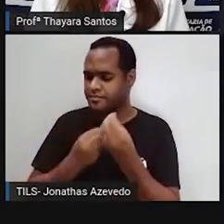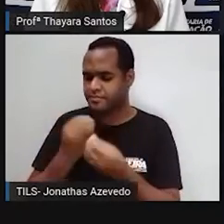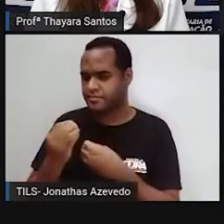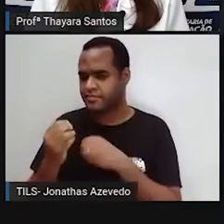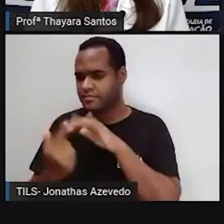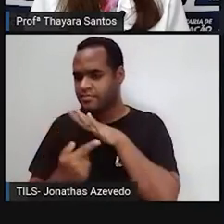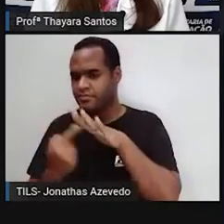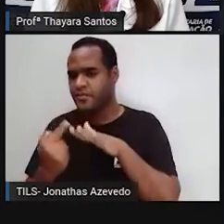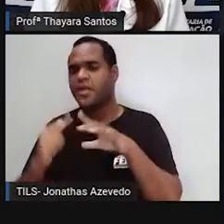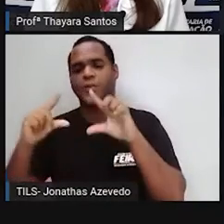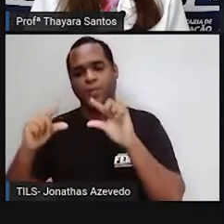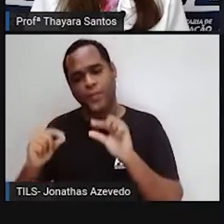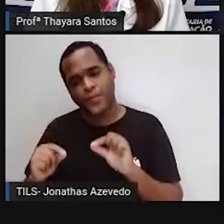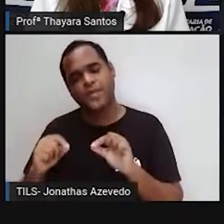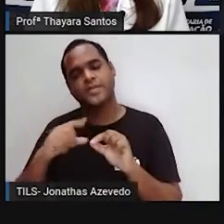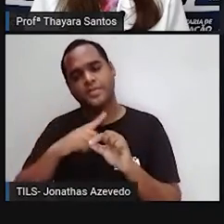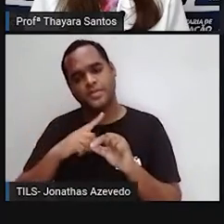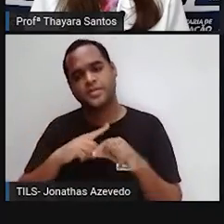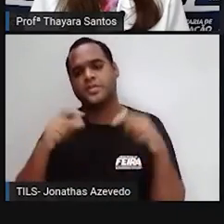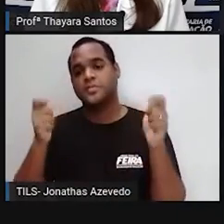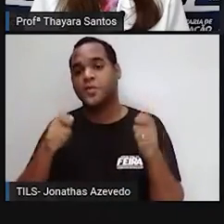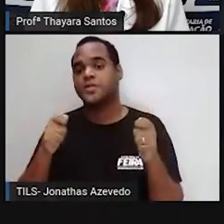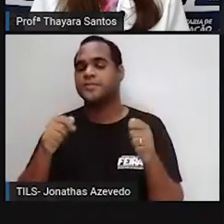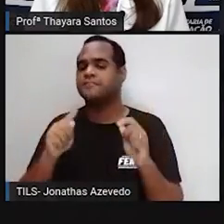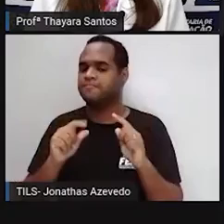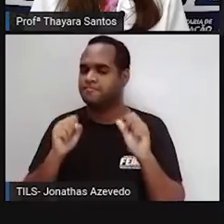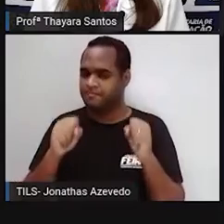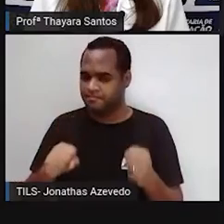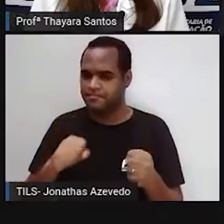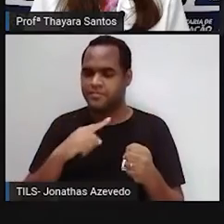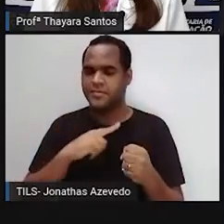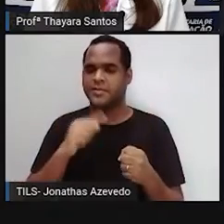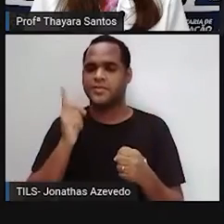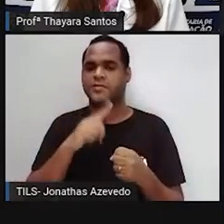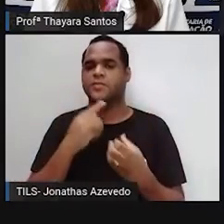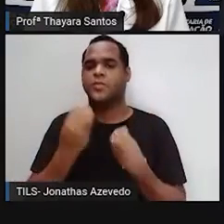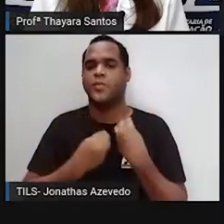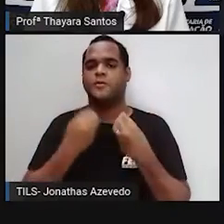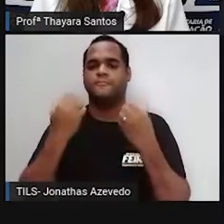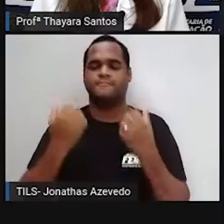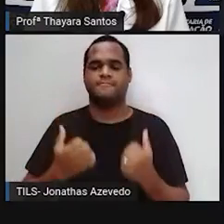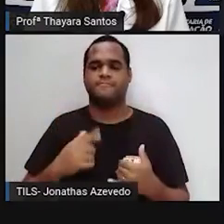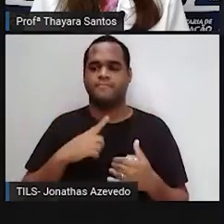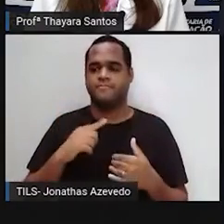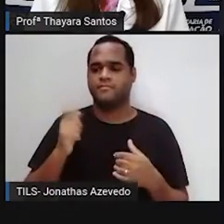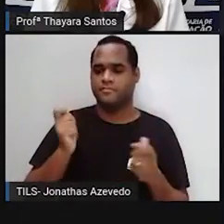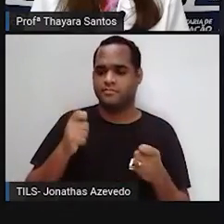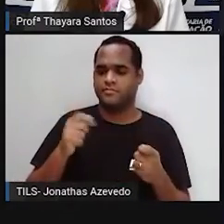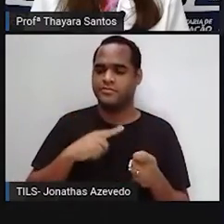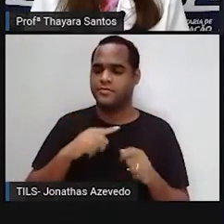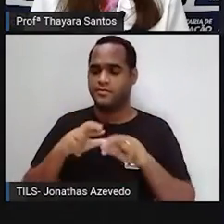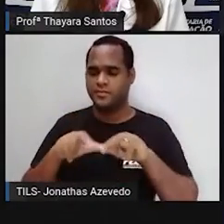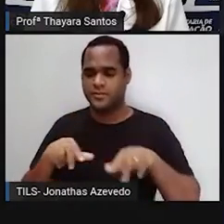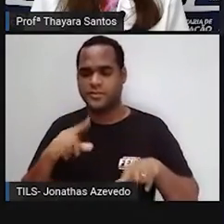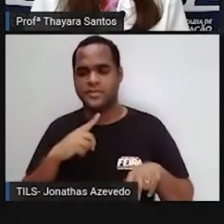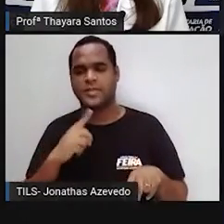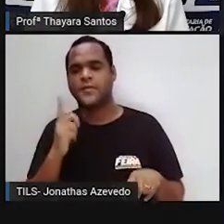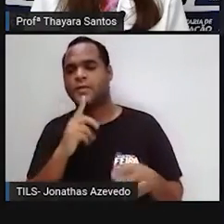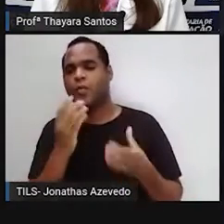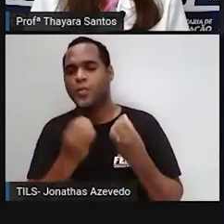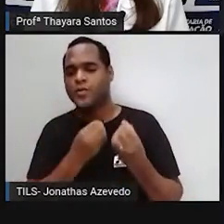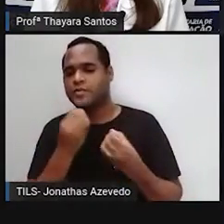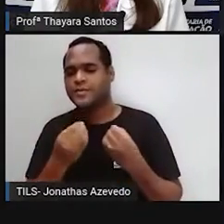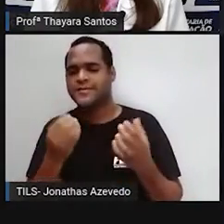gente reduzir essas emissões, a gente precisa mudar o nosso padrão de consumo, mudar a forma como a gente